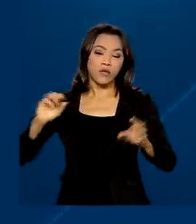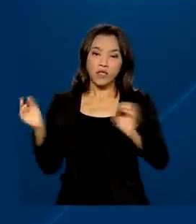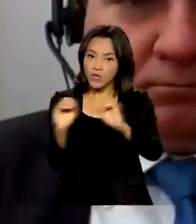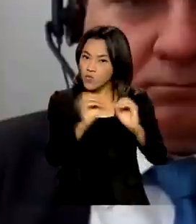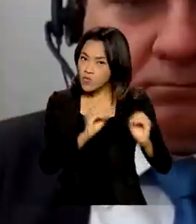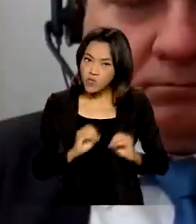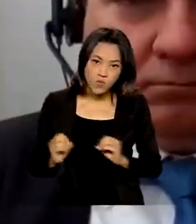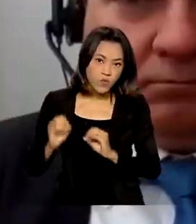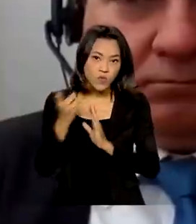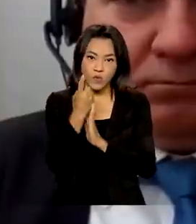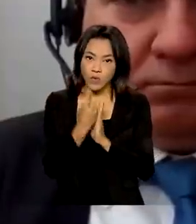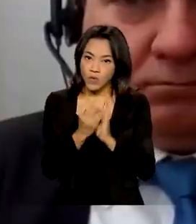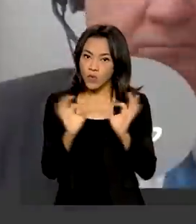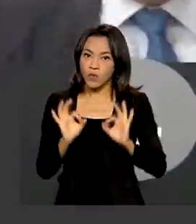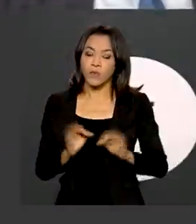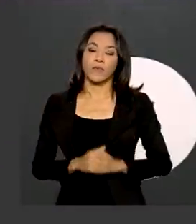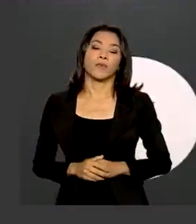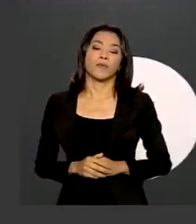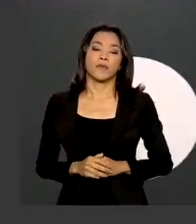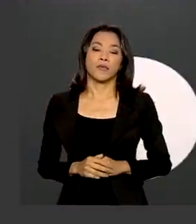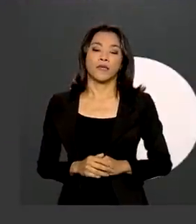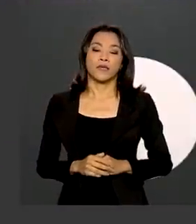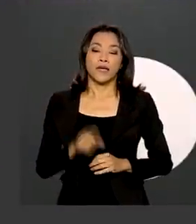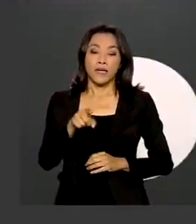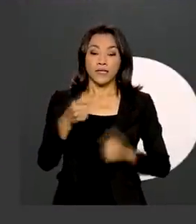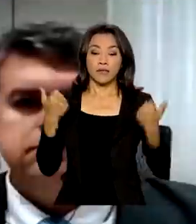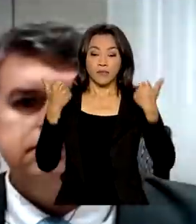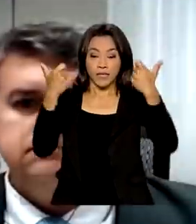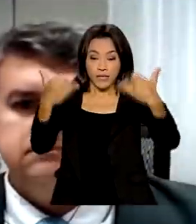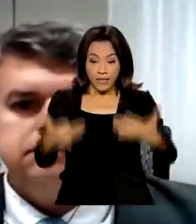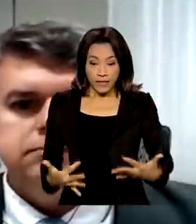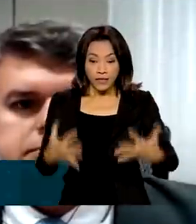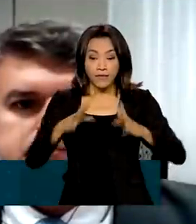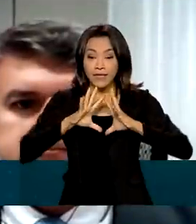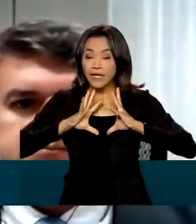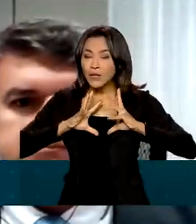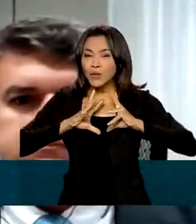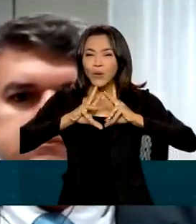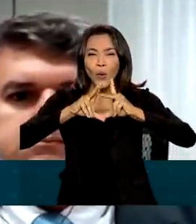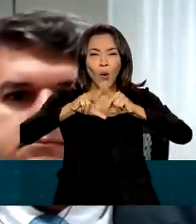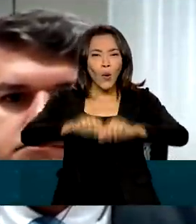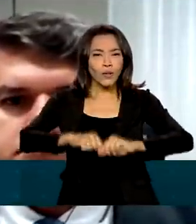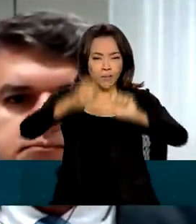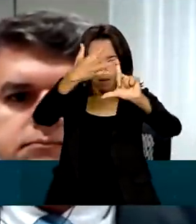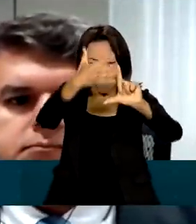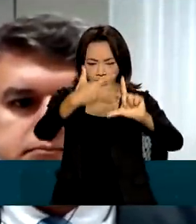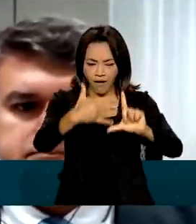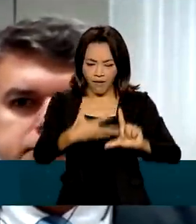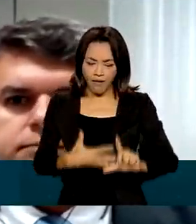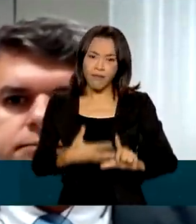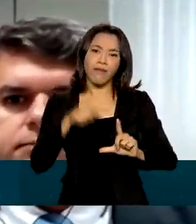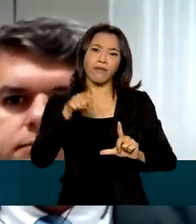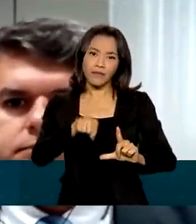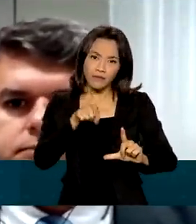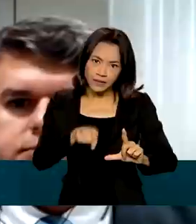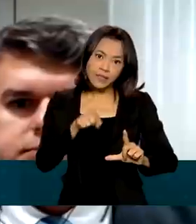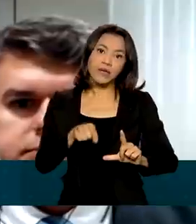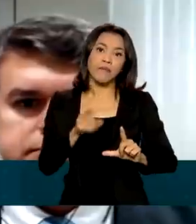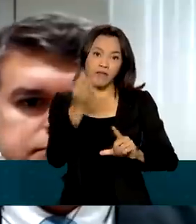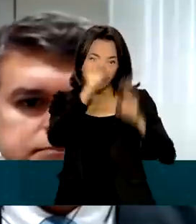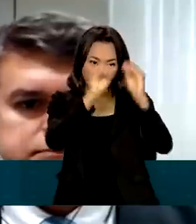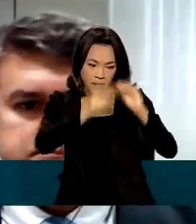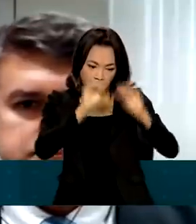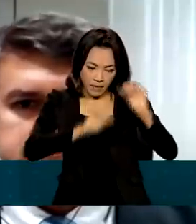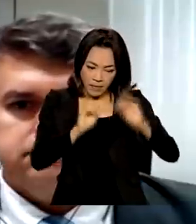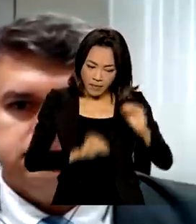custo. A declaração pré-preenchida estará disponível em todas as plataformas para preenchimento do Imposto de Renda da